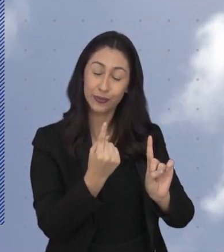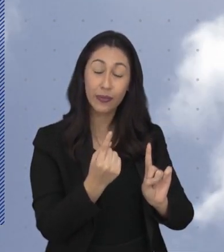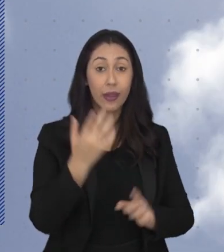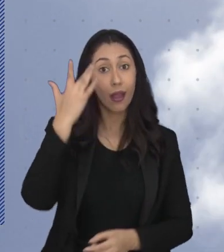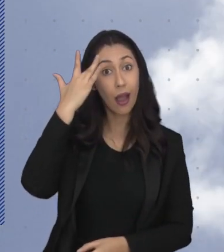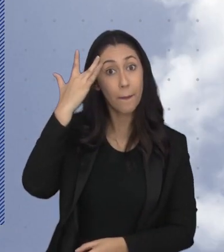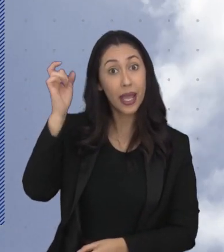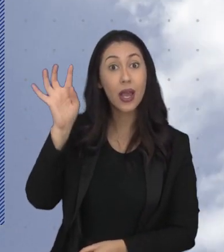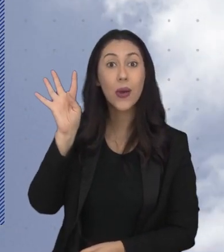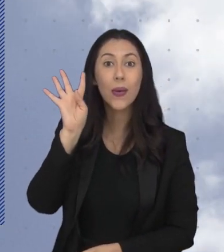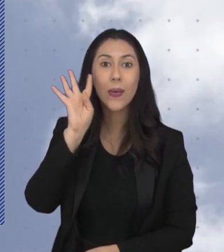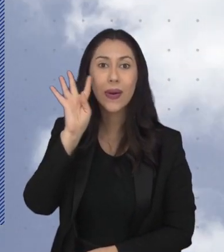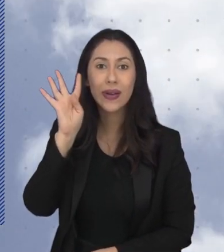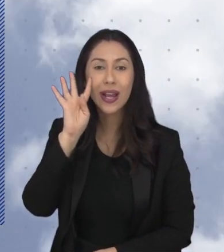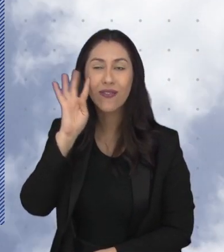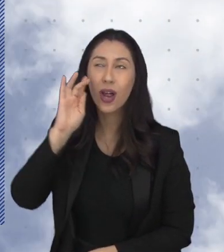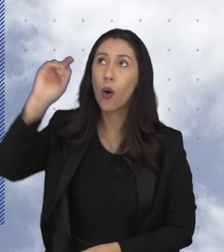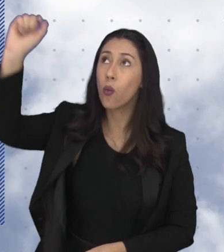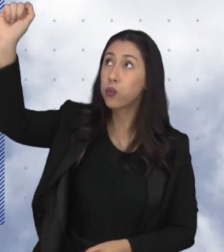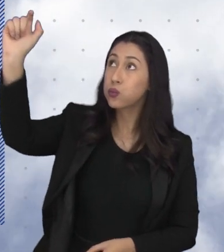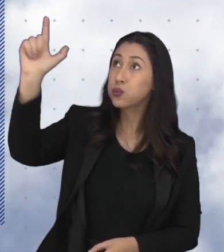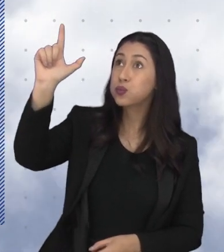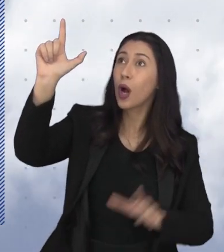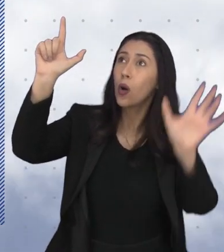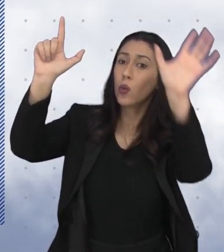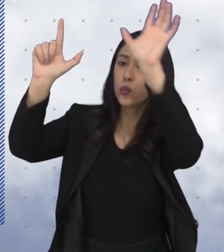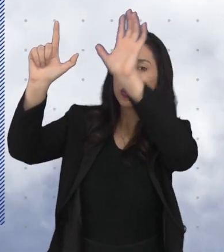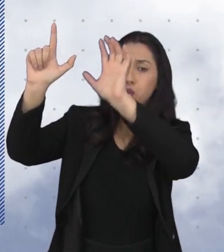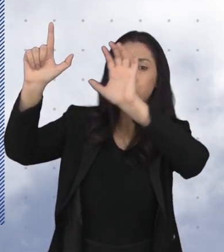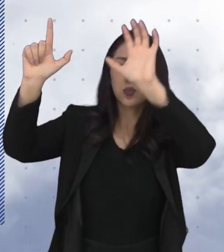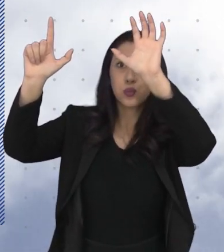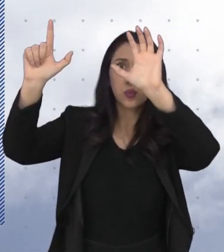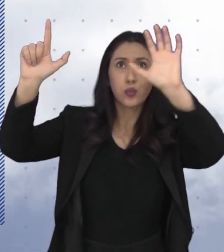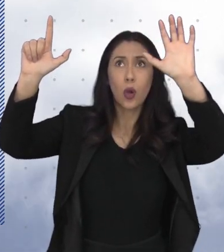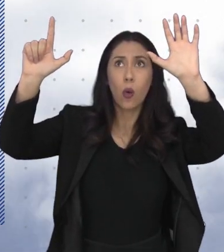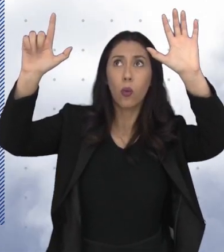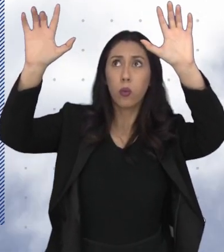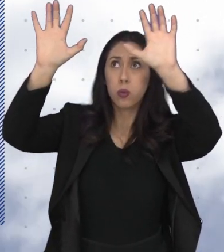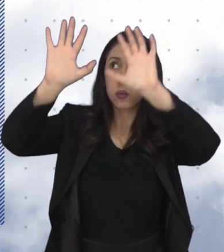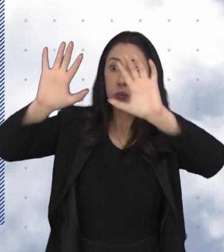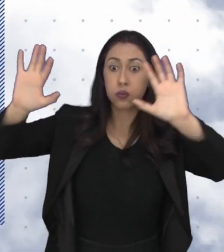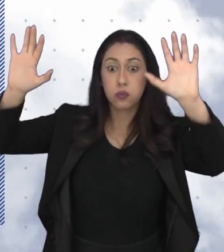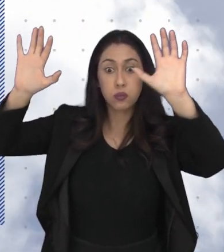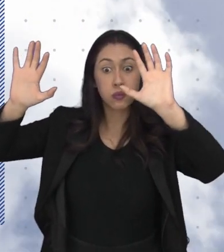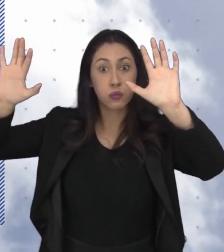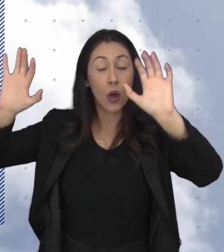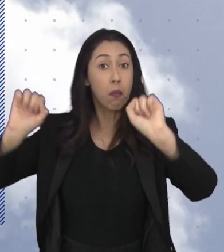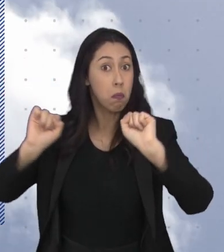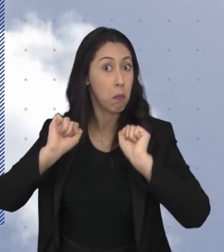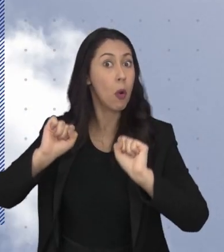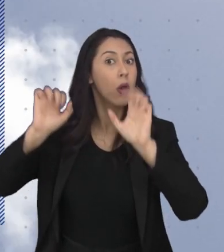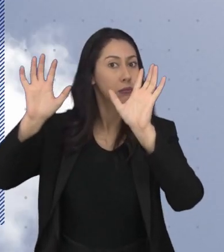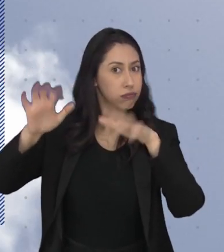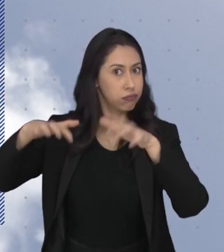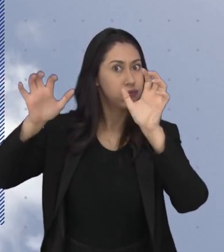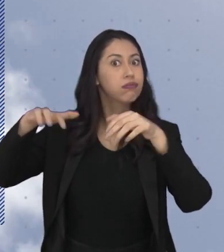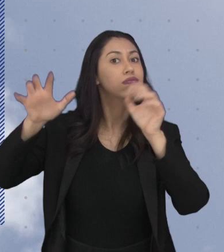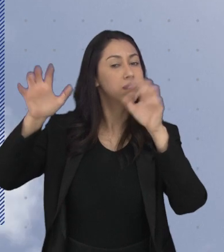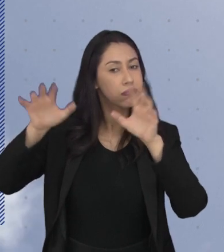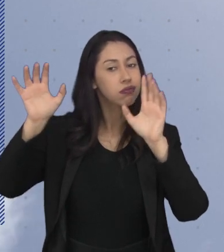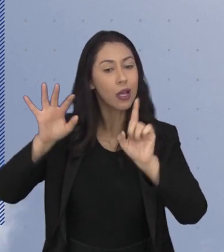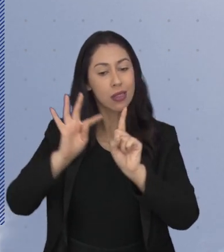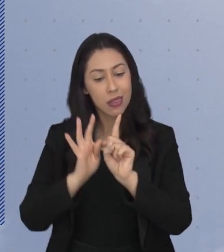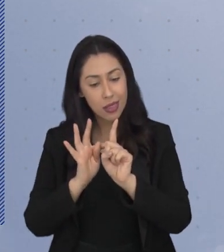de 21 amanhã quarta-feira o sol aparece entre nuvens que aumentam com o decorrer da tarde a grande chance de chover